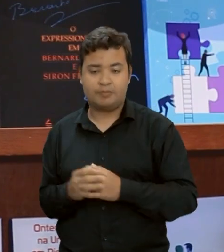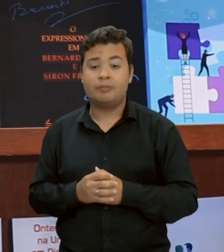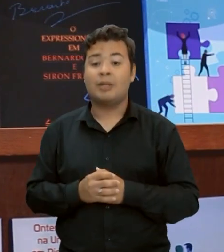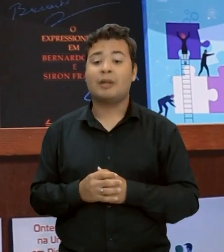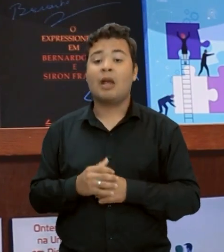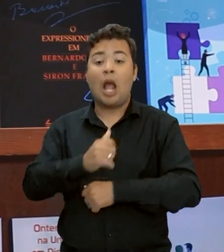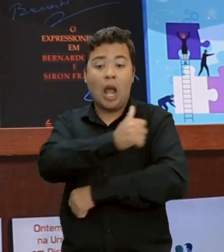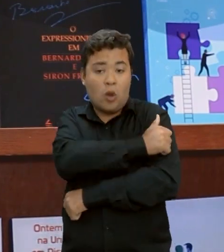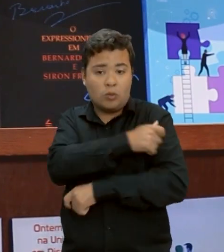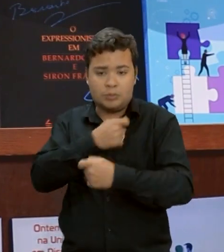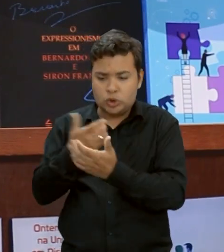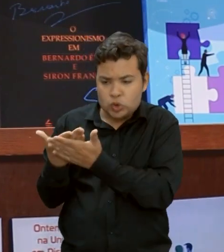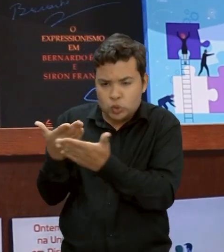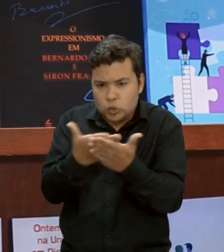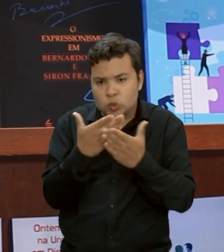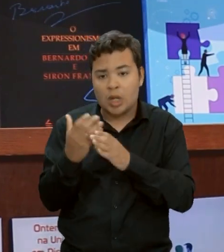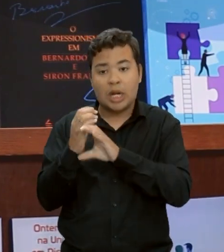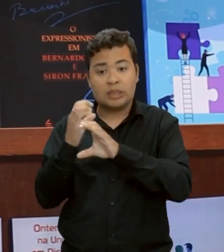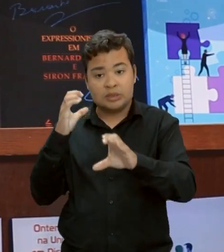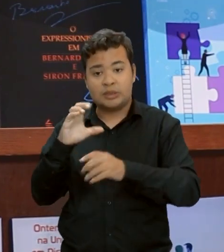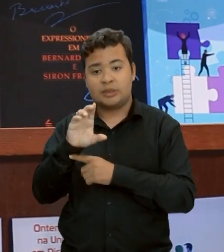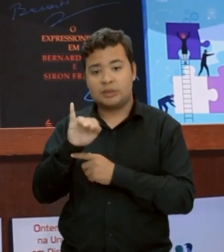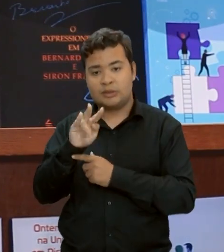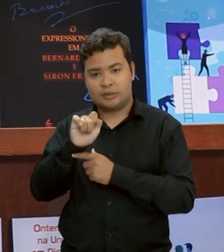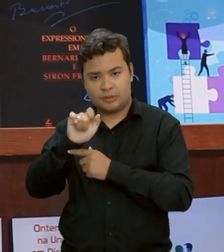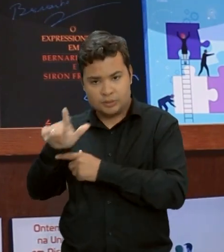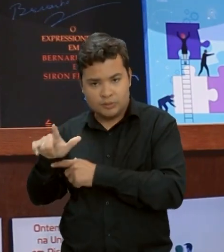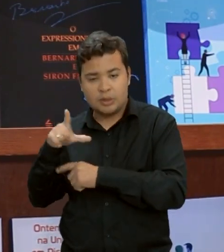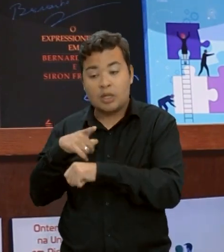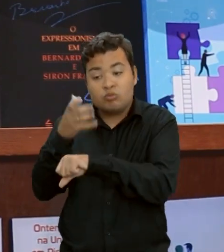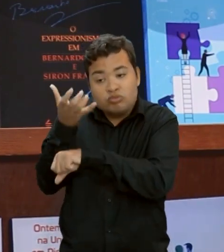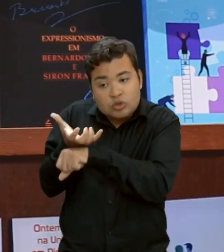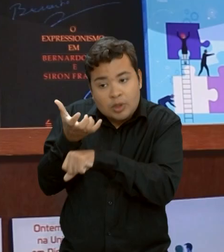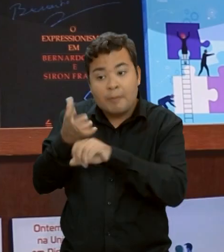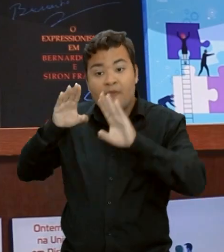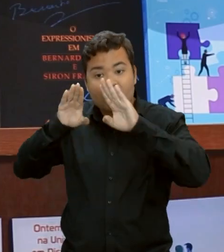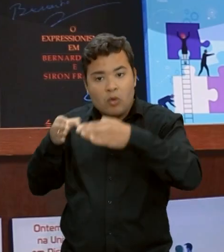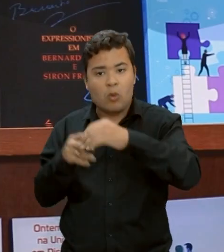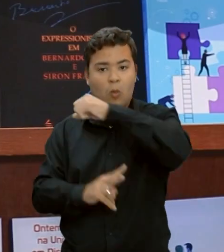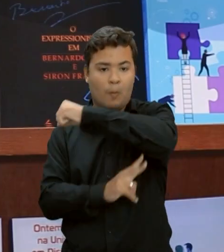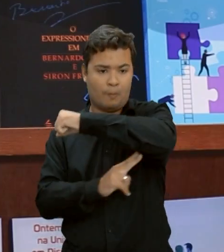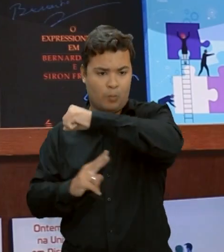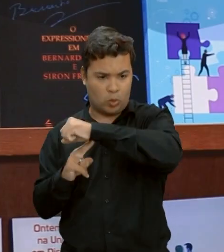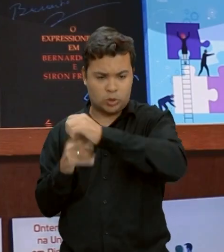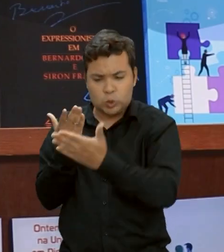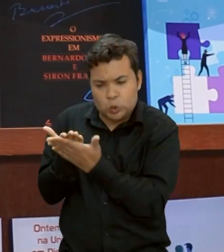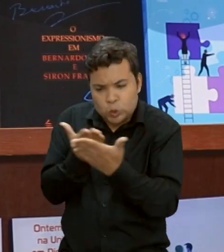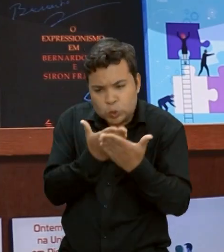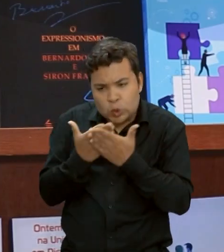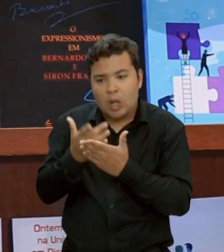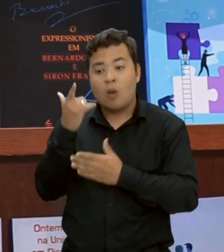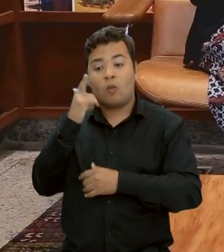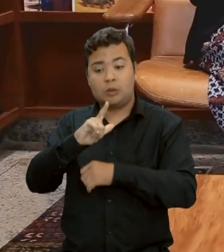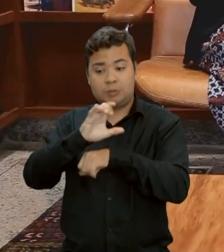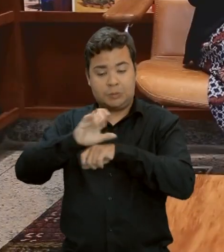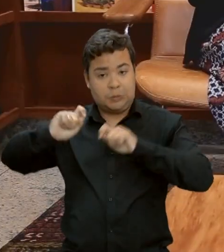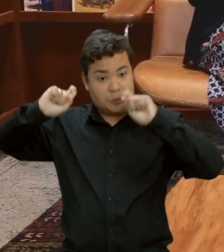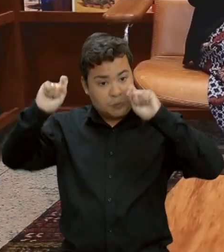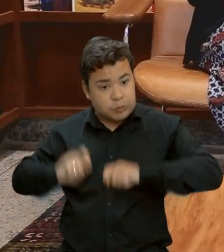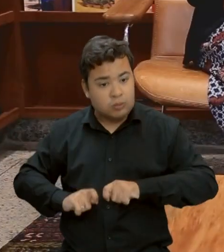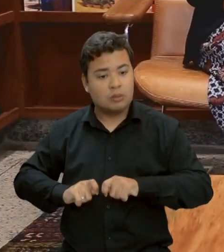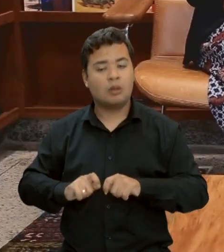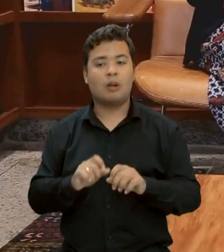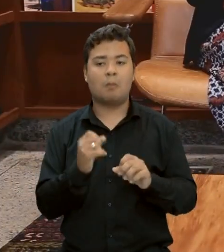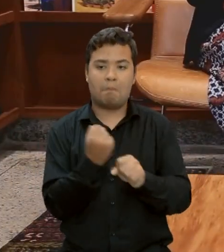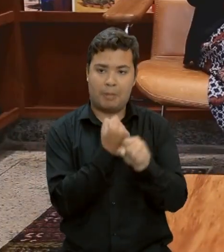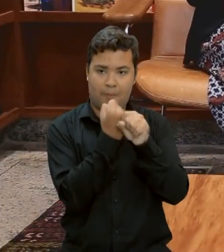curso de engenharia civil, fazer um curso específico na disciplina de pontes e a partir daí ele se capacita a poder fazer esse projeto. O conhecimento que